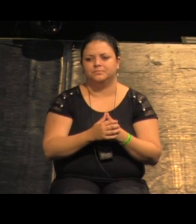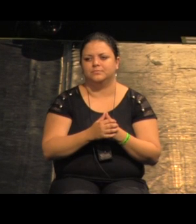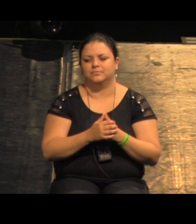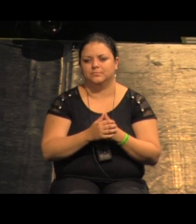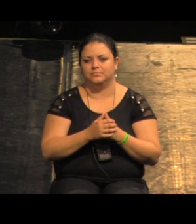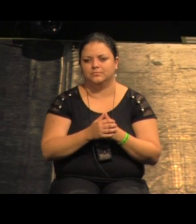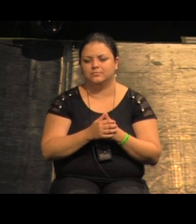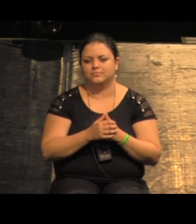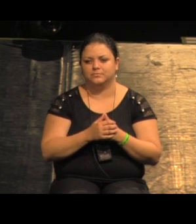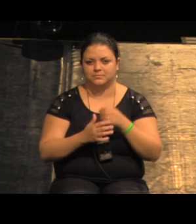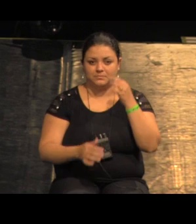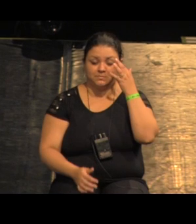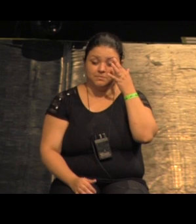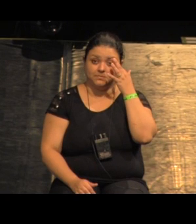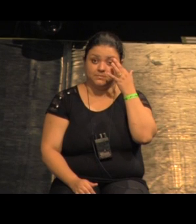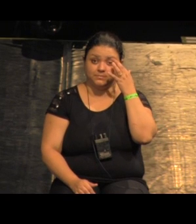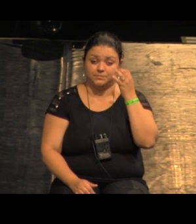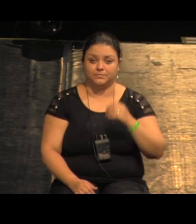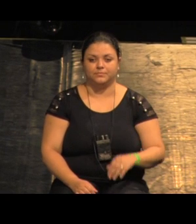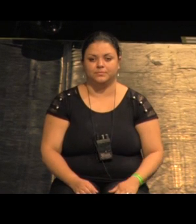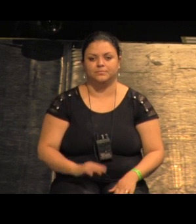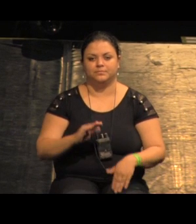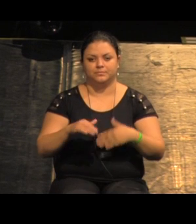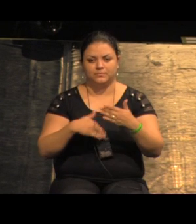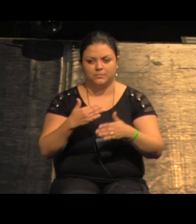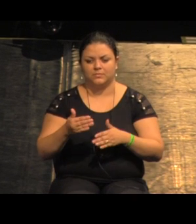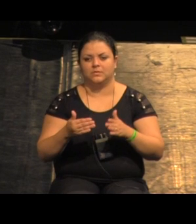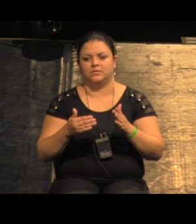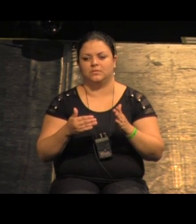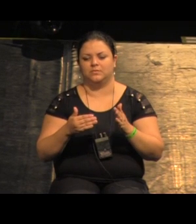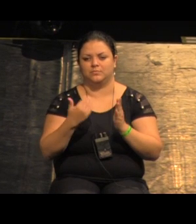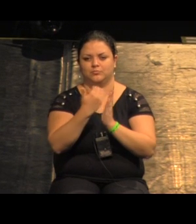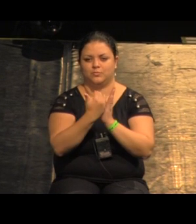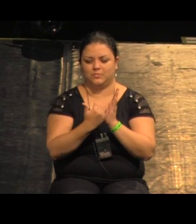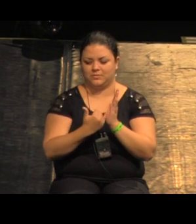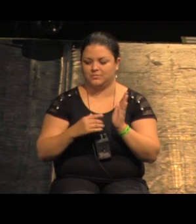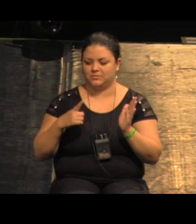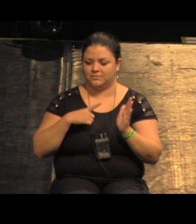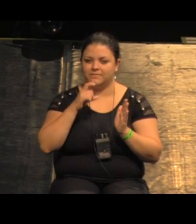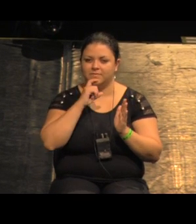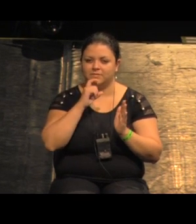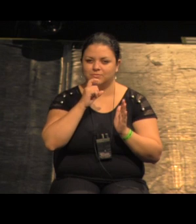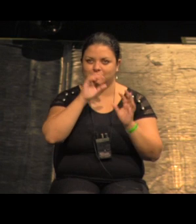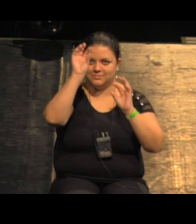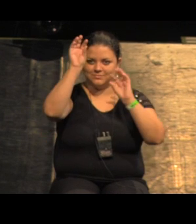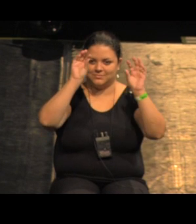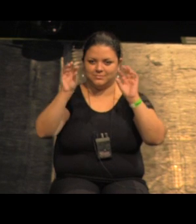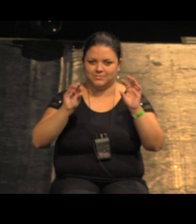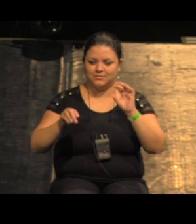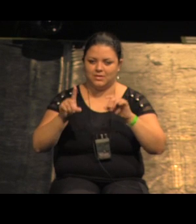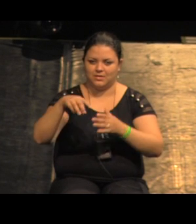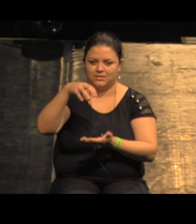vamos para frente aí os programas que existiam os verdinhos olha o que tem esse Czinho é centro de